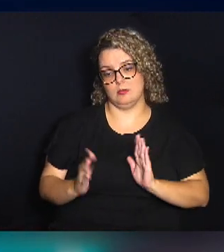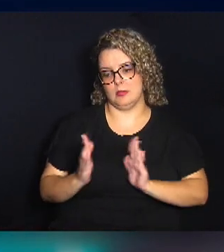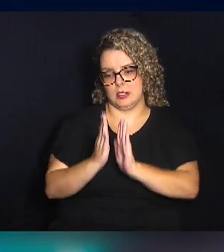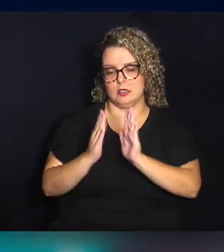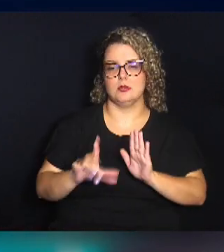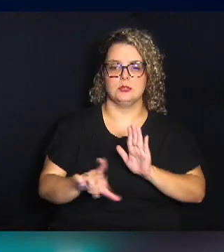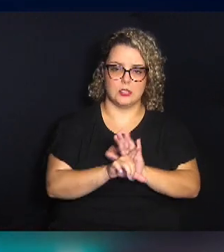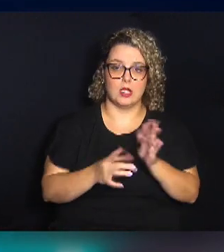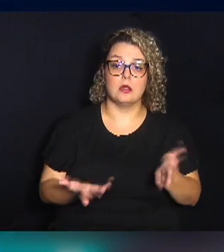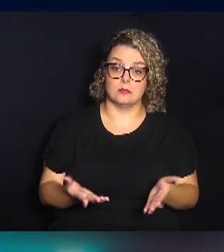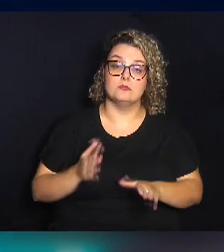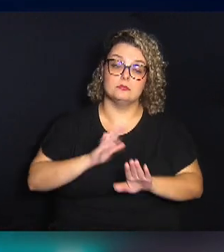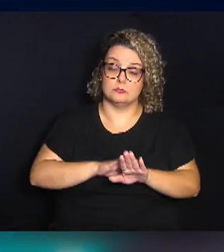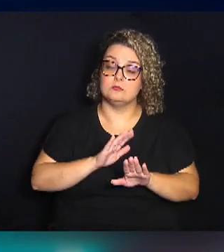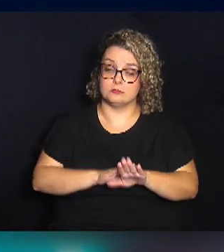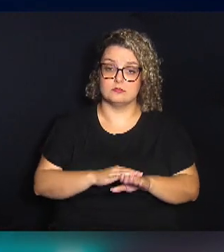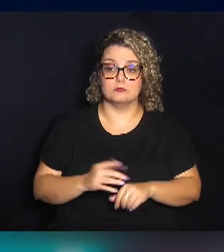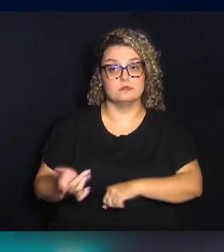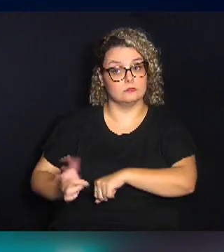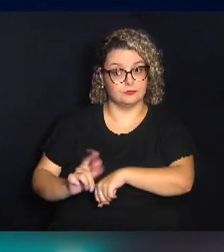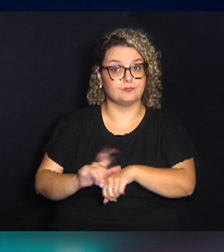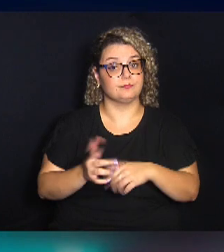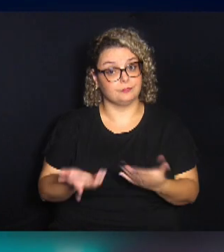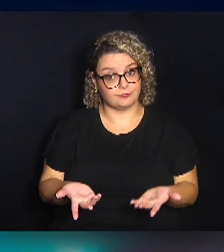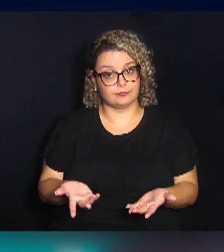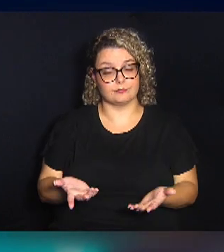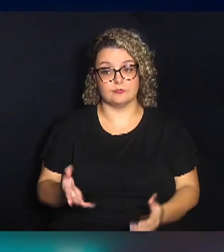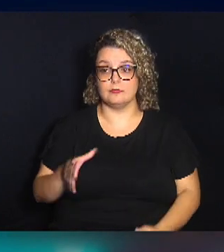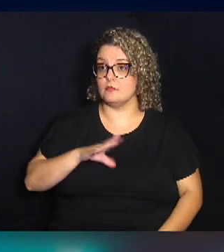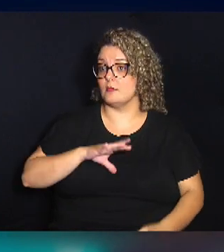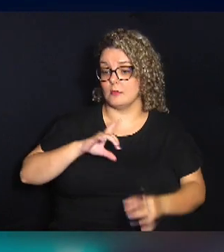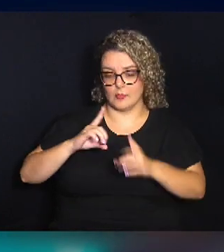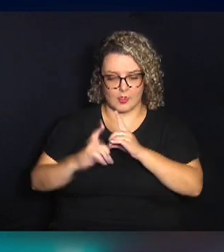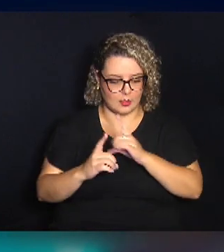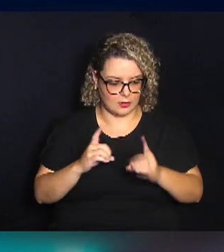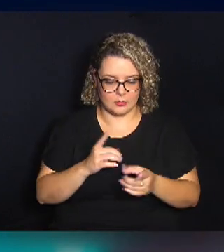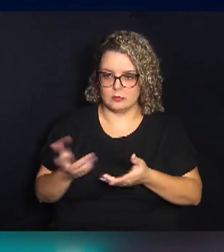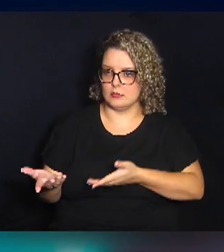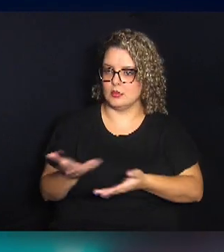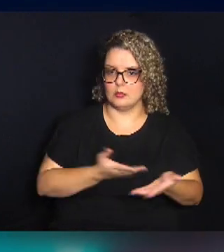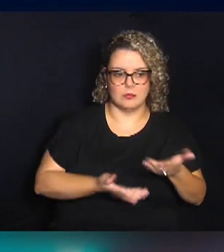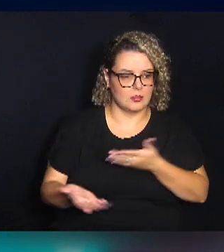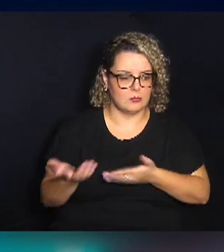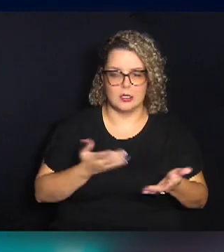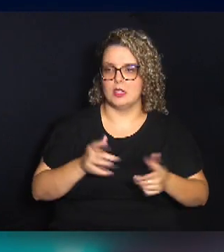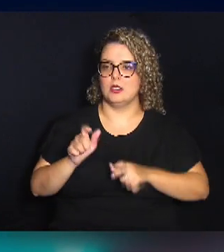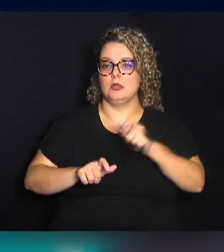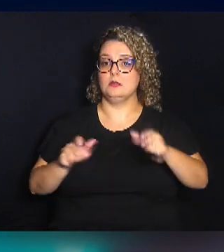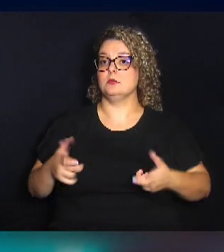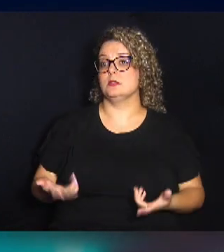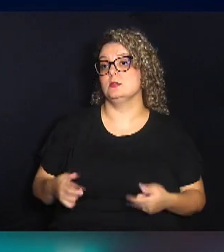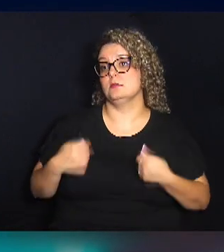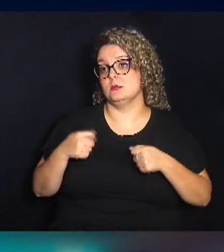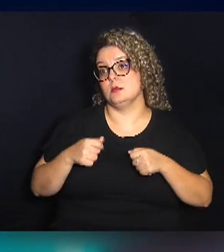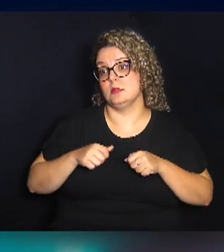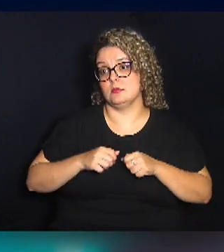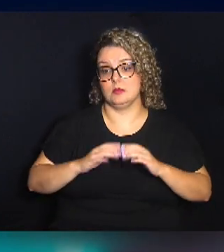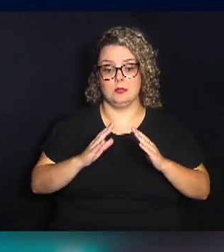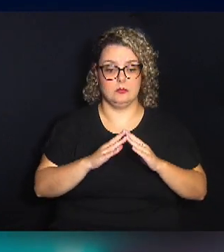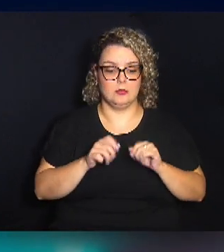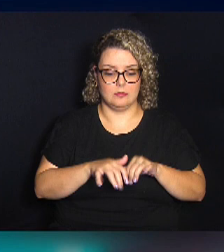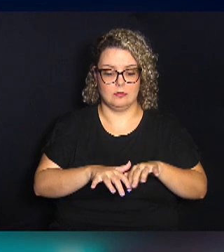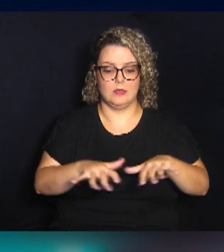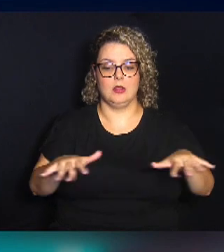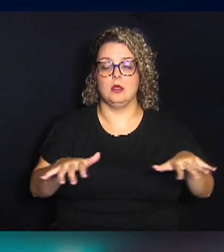estabeleceu uma atividade comercial. Então, a cidade é dinâmica, a cidade é orgânica, as pessoas precisam, às vezes, ampliar suas áreas